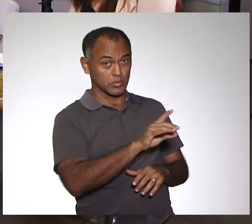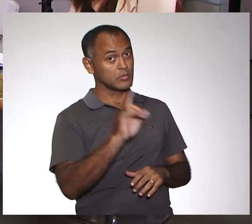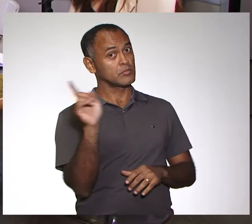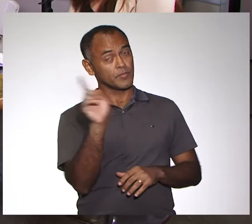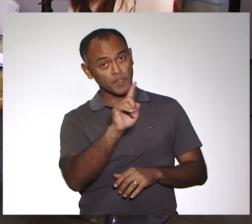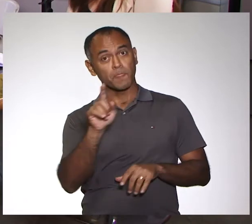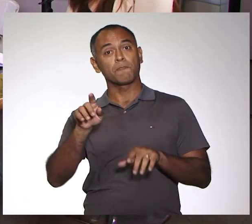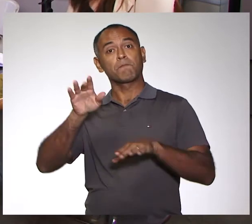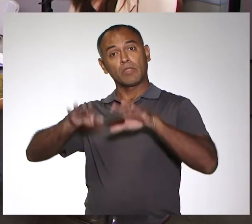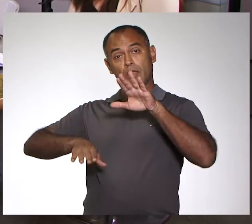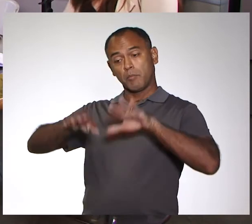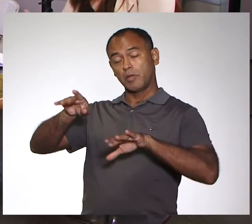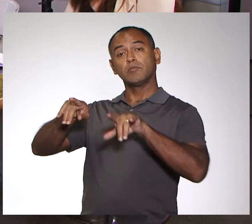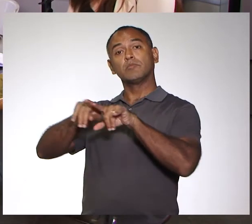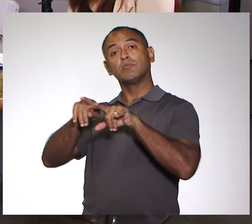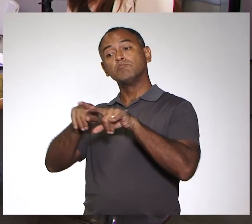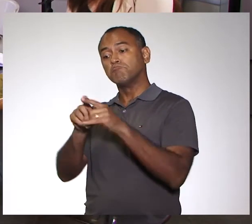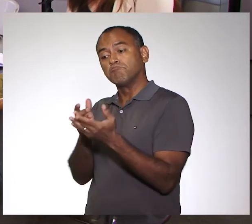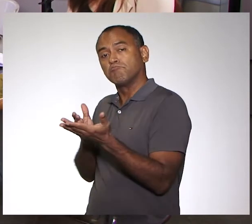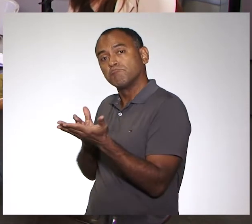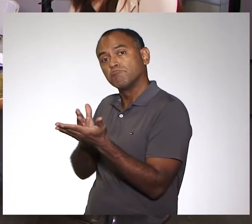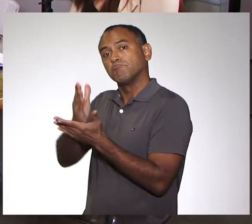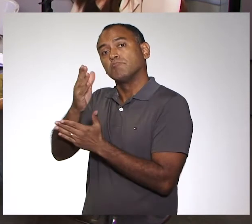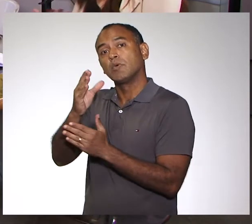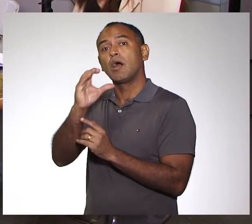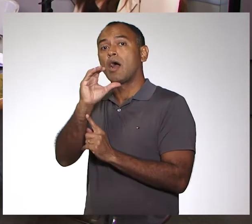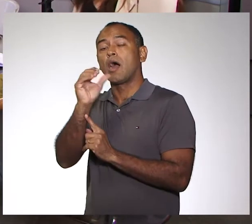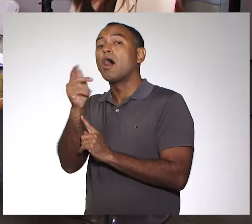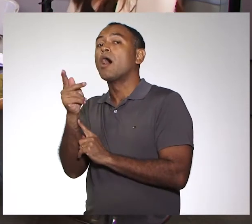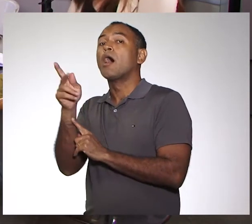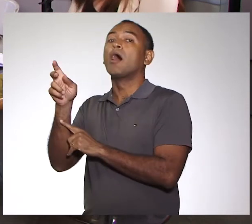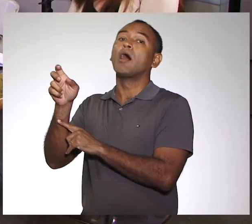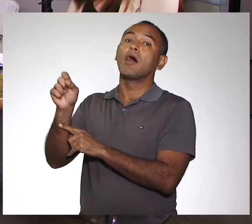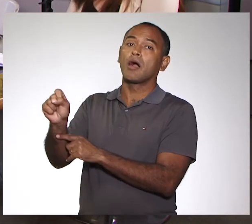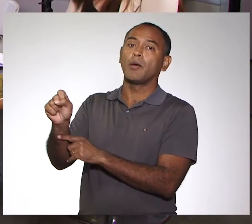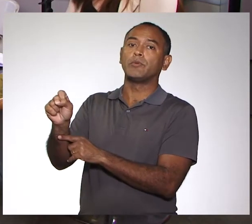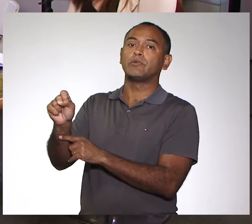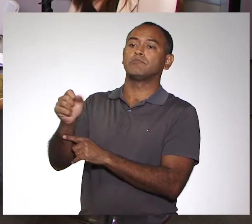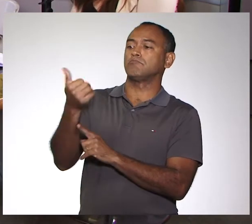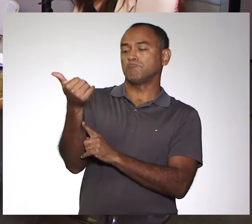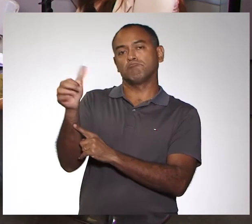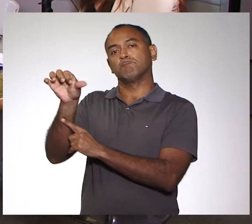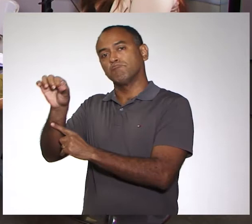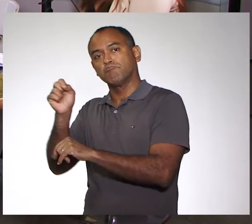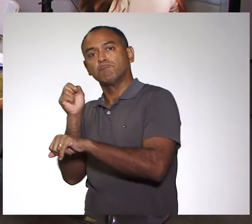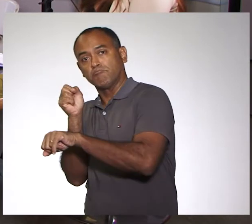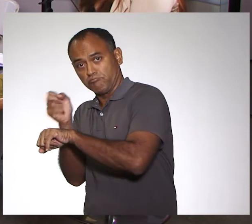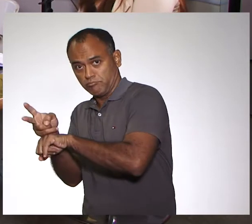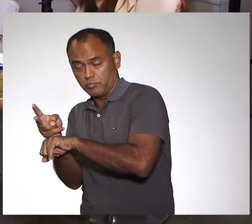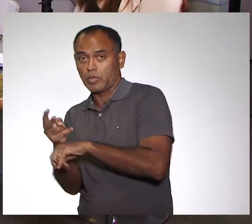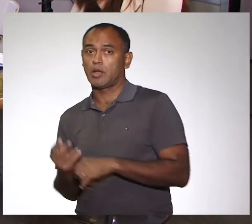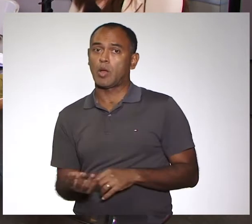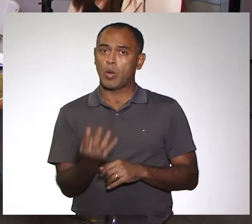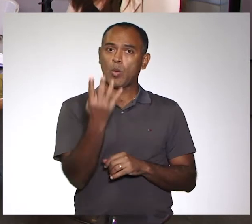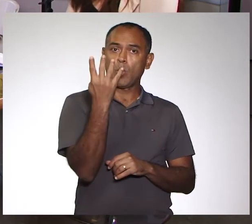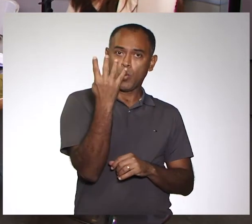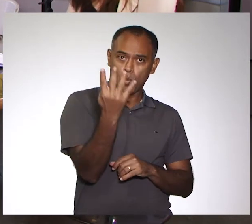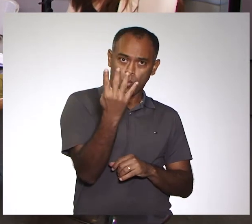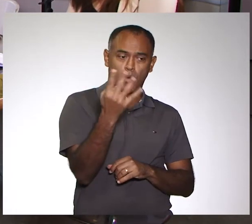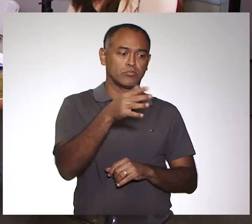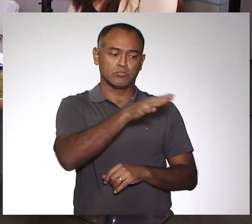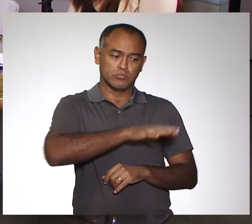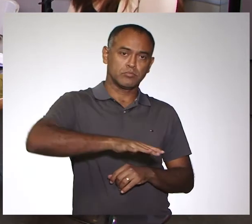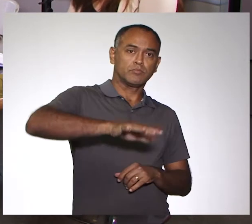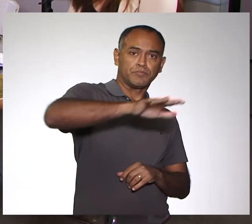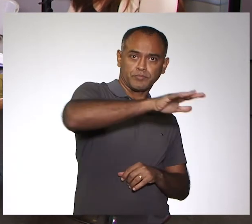depende também de como ele foi aprovado pela CAB. Então, foram aprovadas 19 vagas, quatro sendo